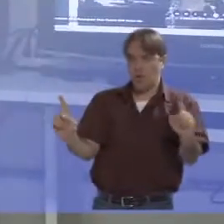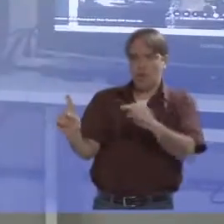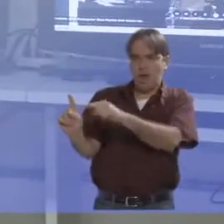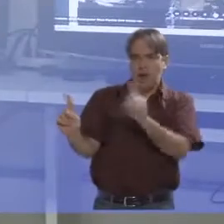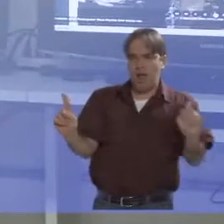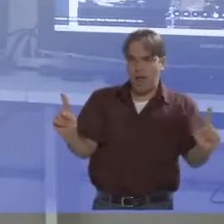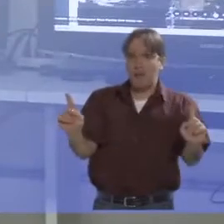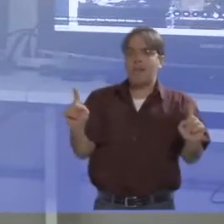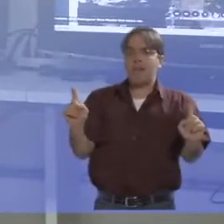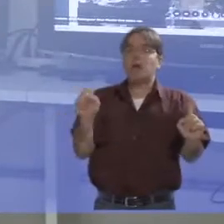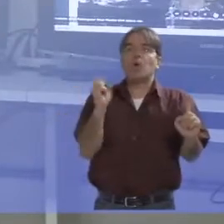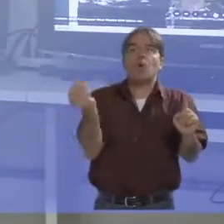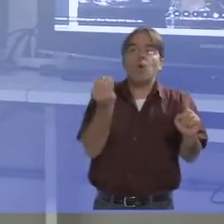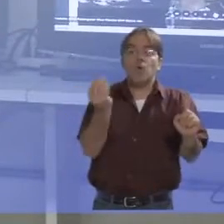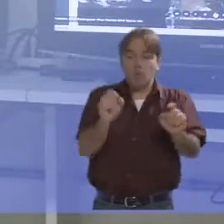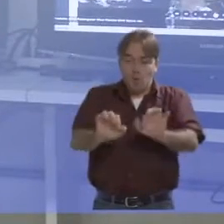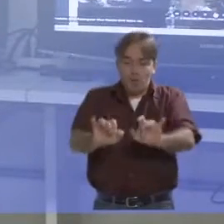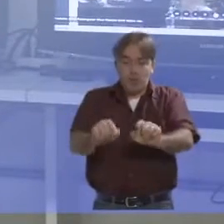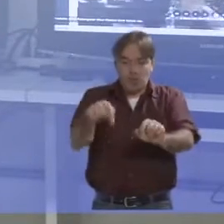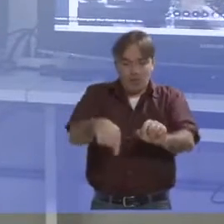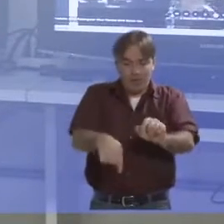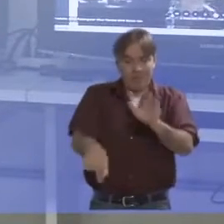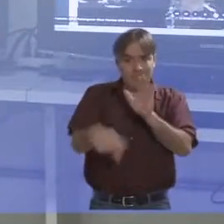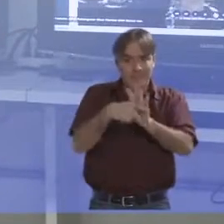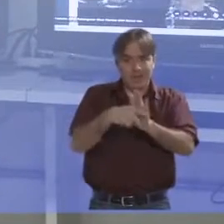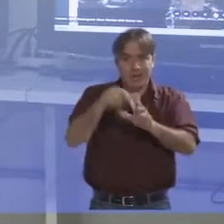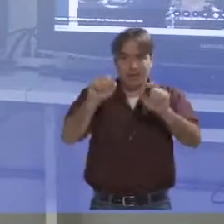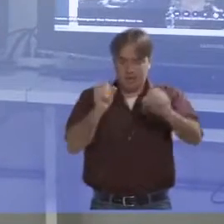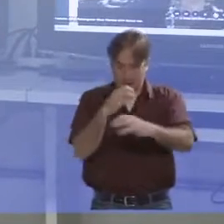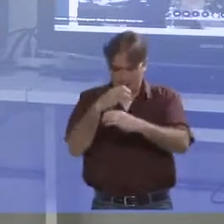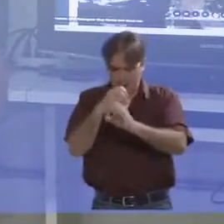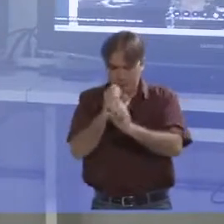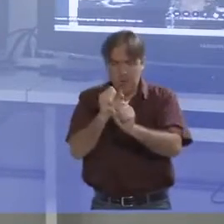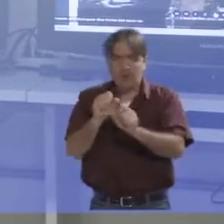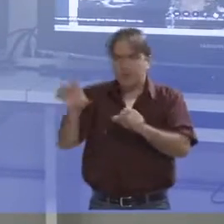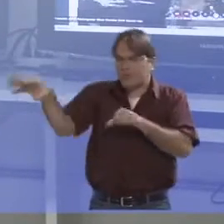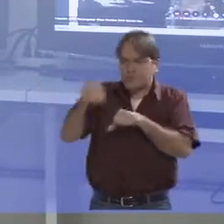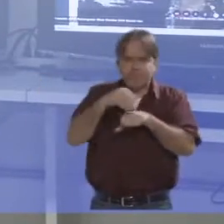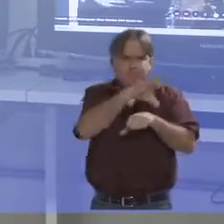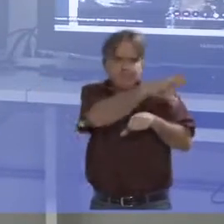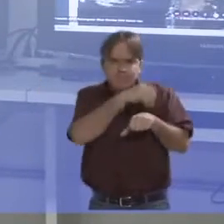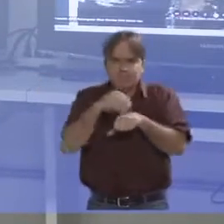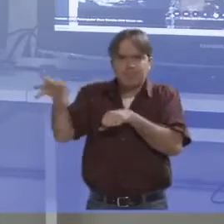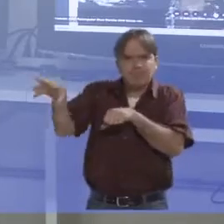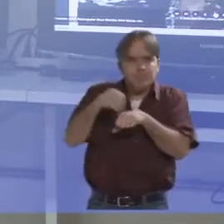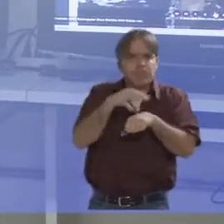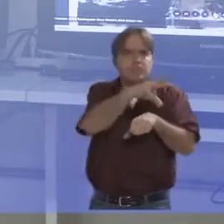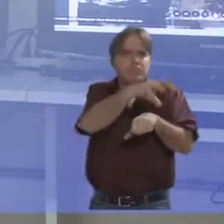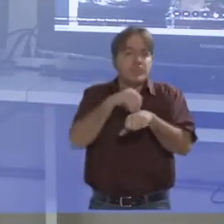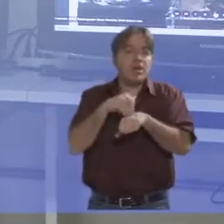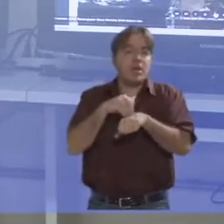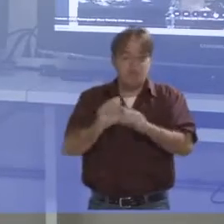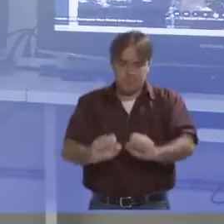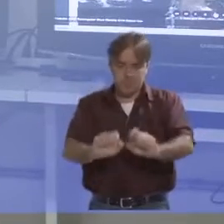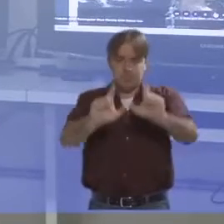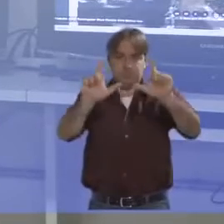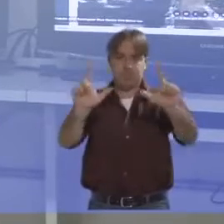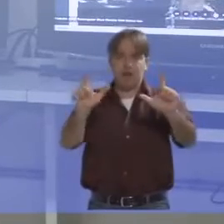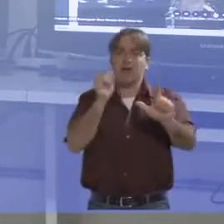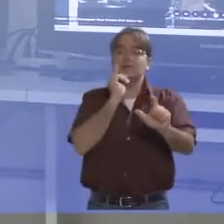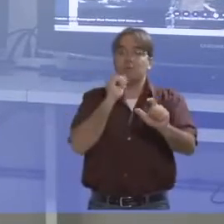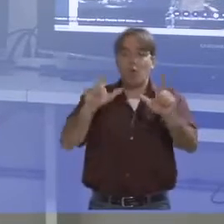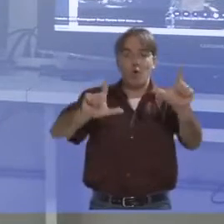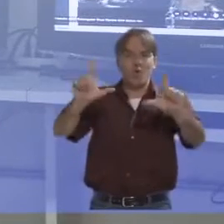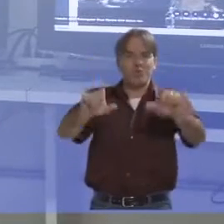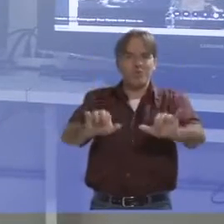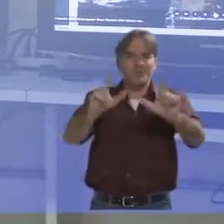sendo mostrados aí atrás, e elas fazem, veja, uma colocação importante. Essas nossas